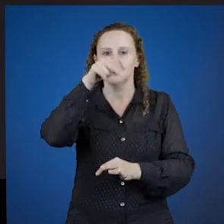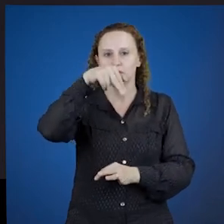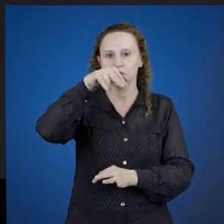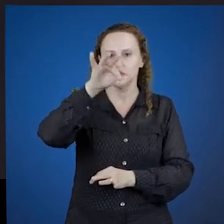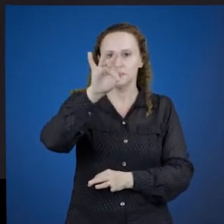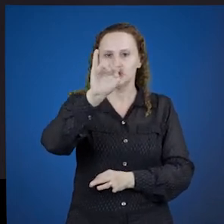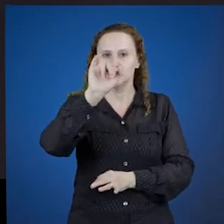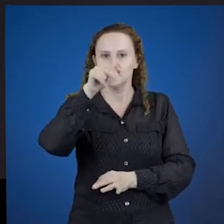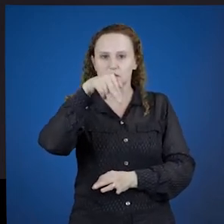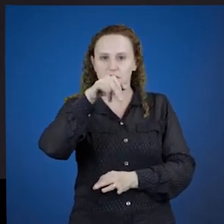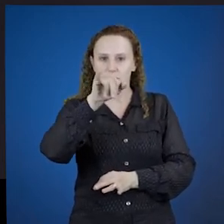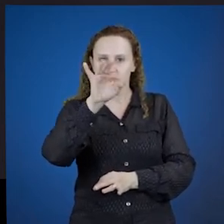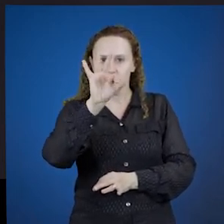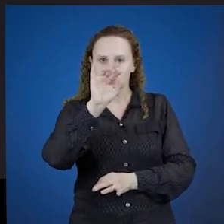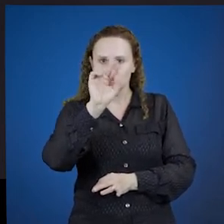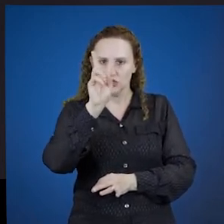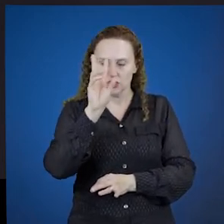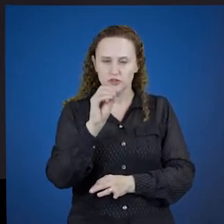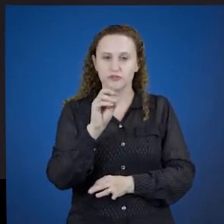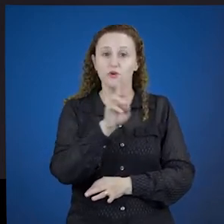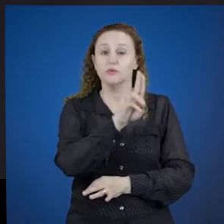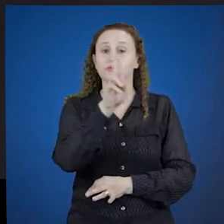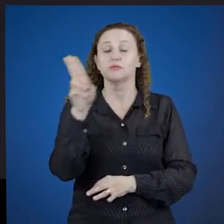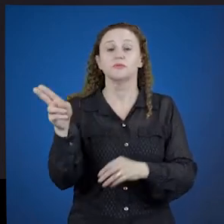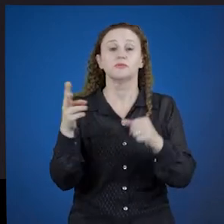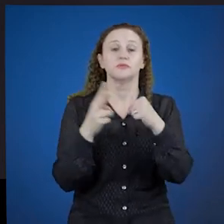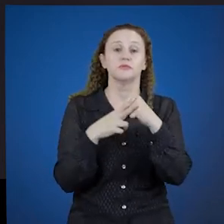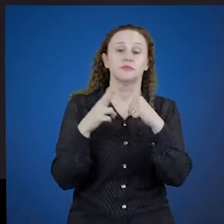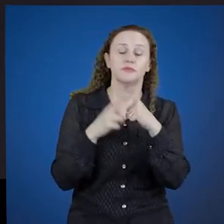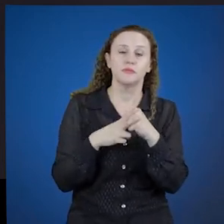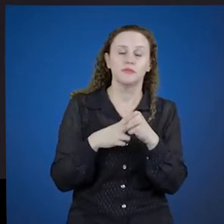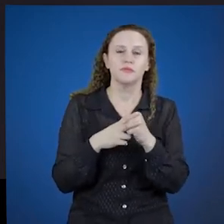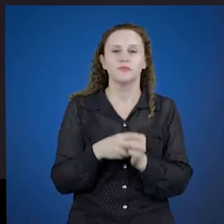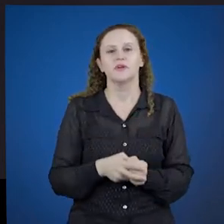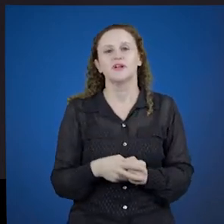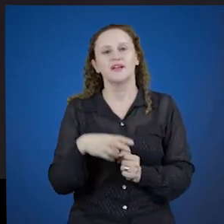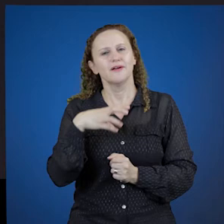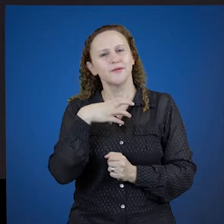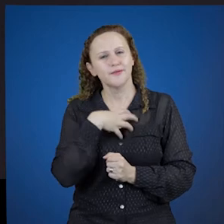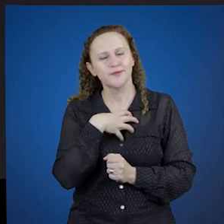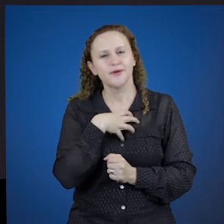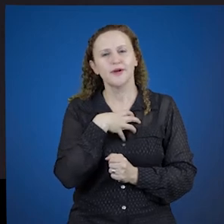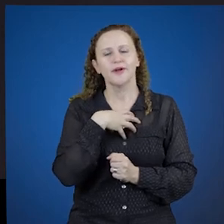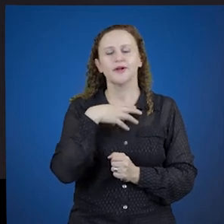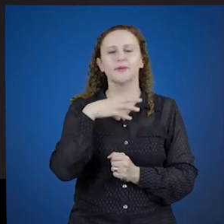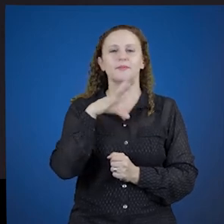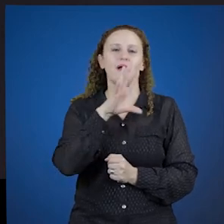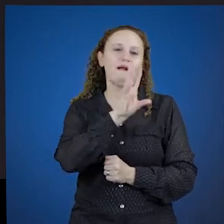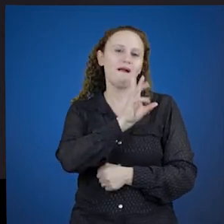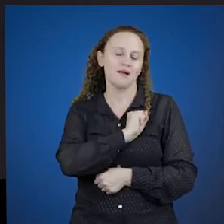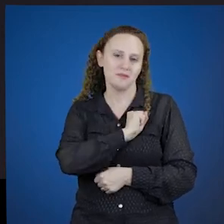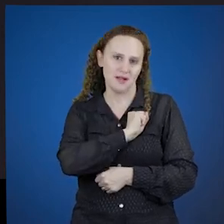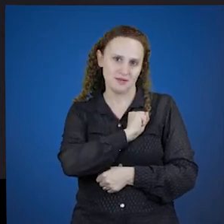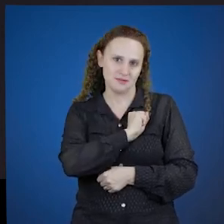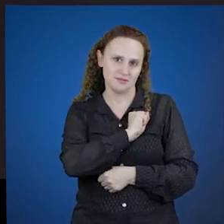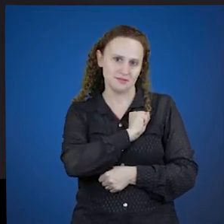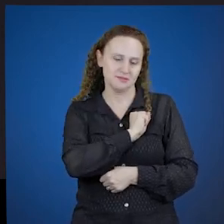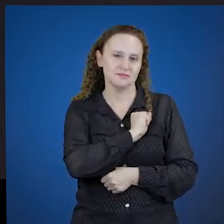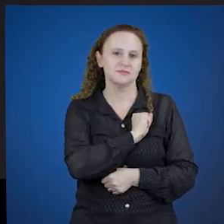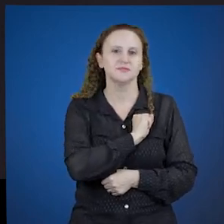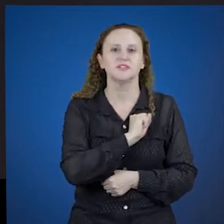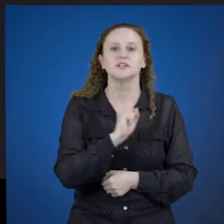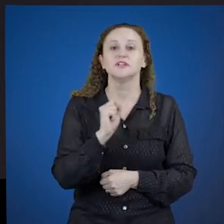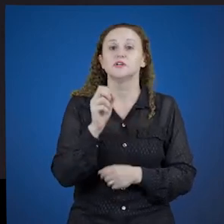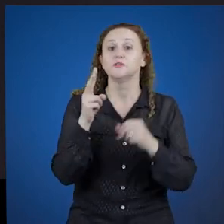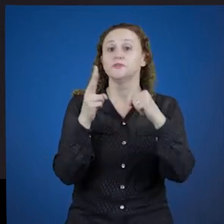forma do infinitivo? É o nome do verbo. Exemplo, a forma do infinitivo do verbo amar é amar.